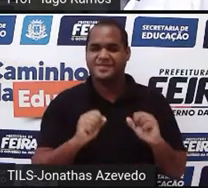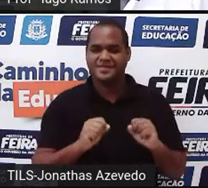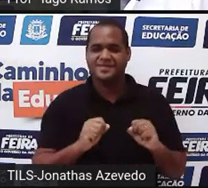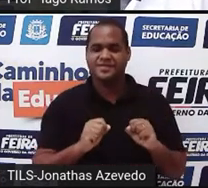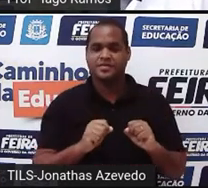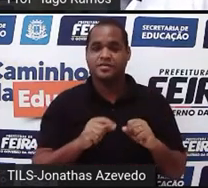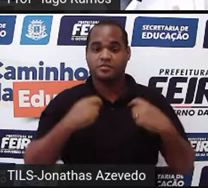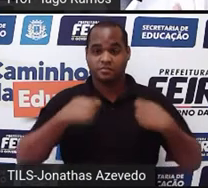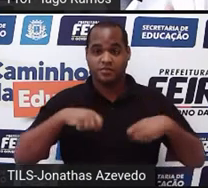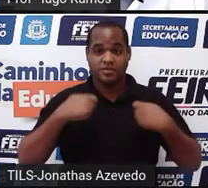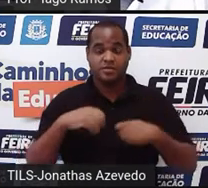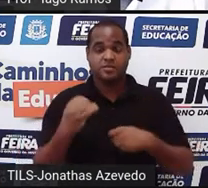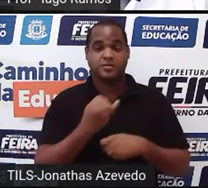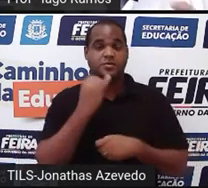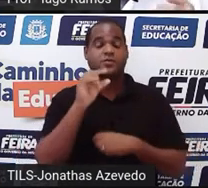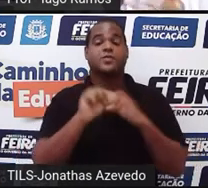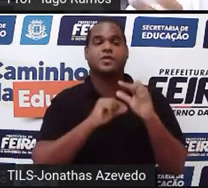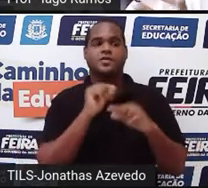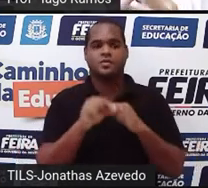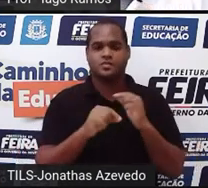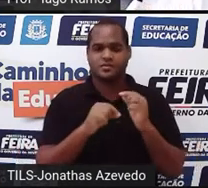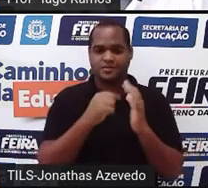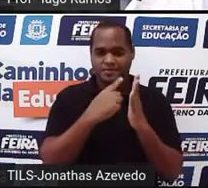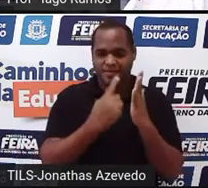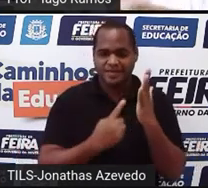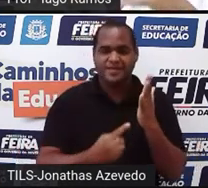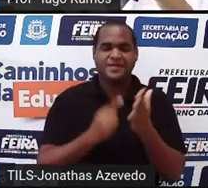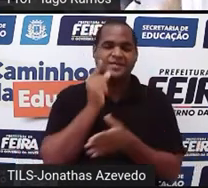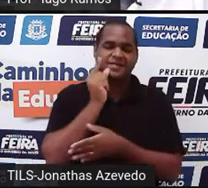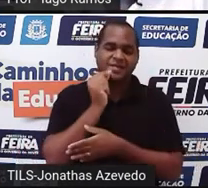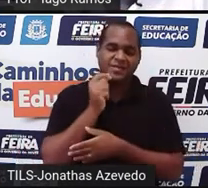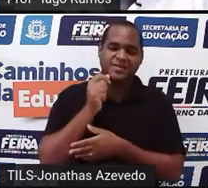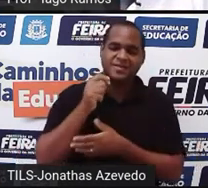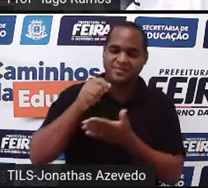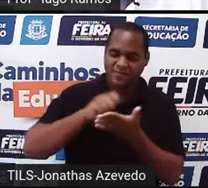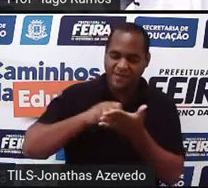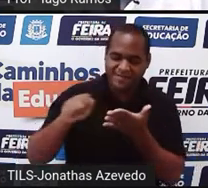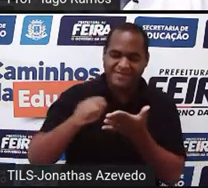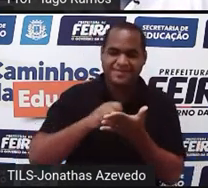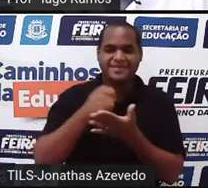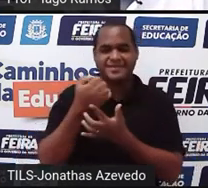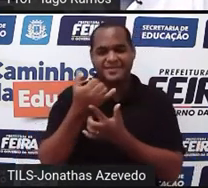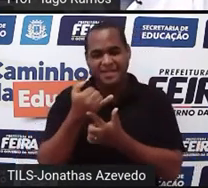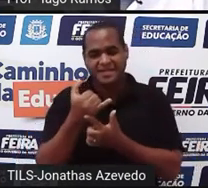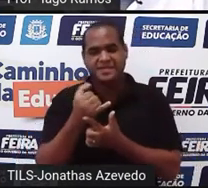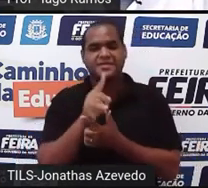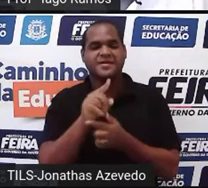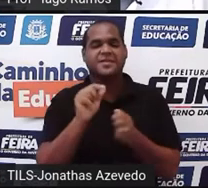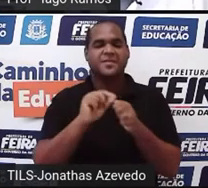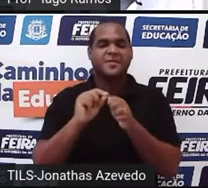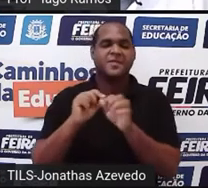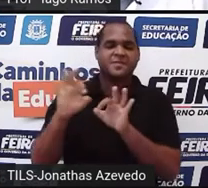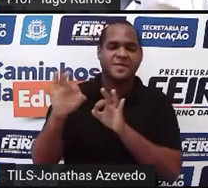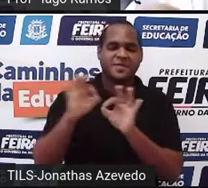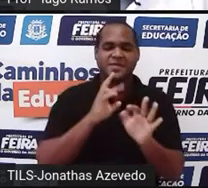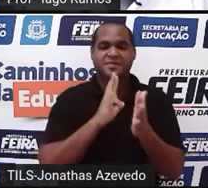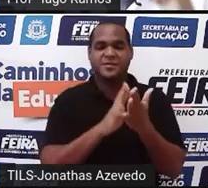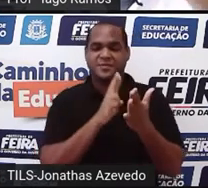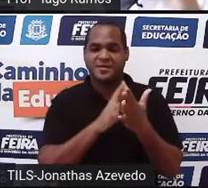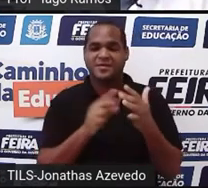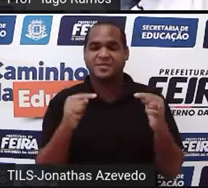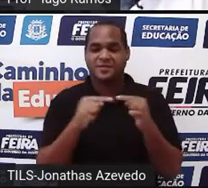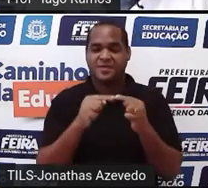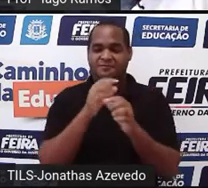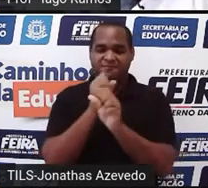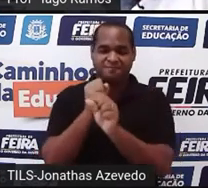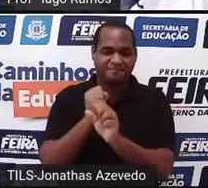precisamos aí do caderno, lápis, borracha, caneta, certo? Para poder fazer o rascunho desses